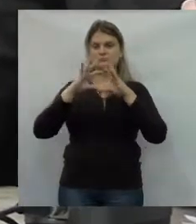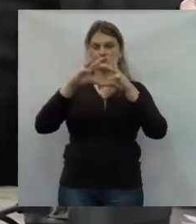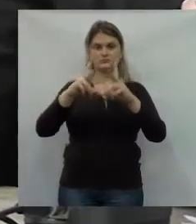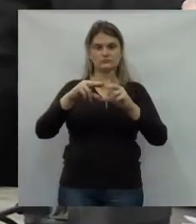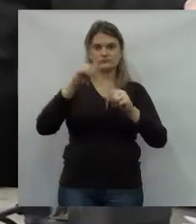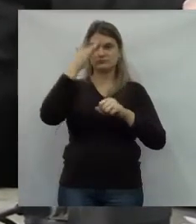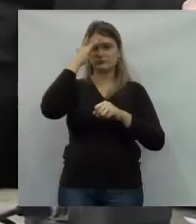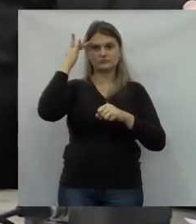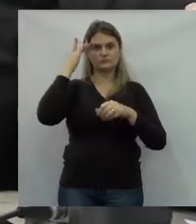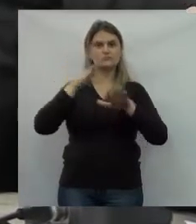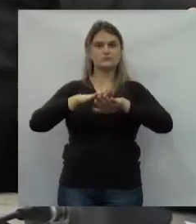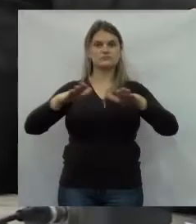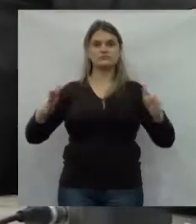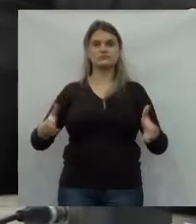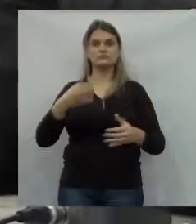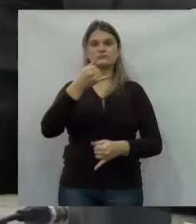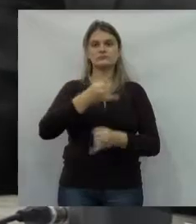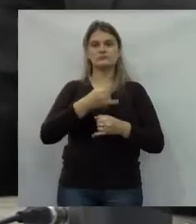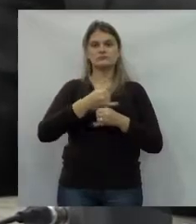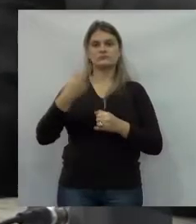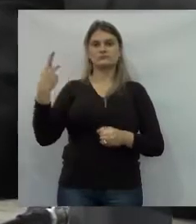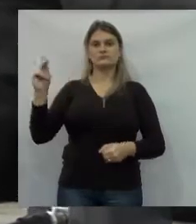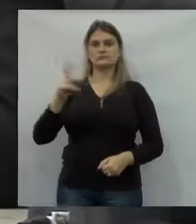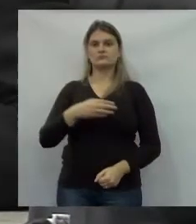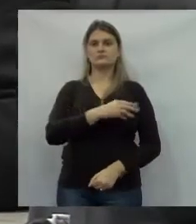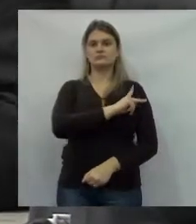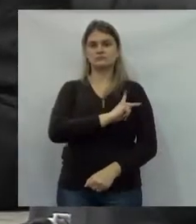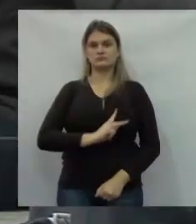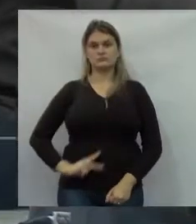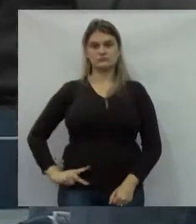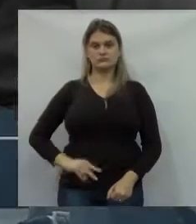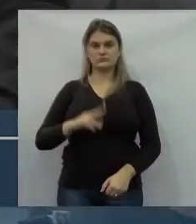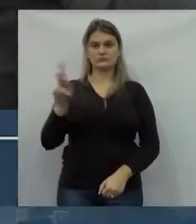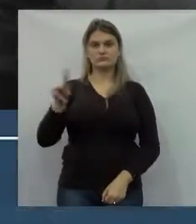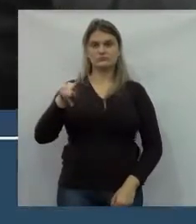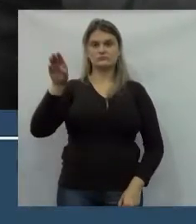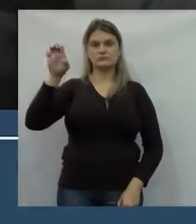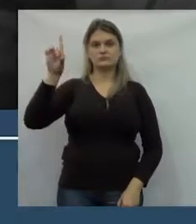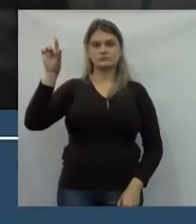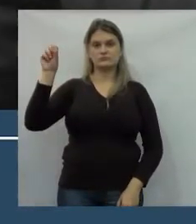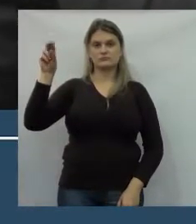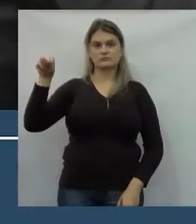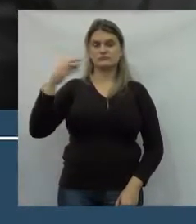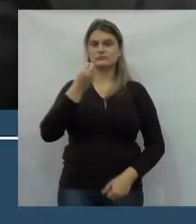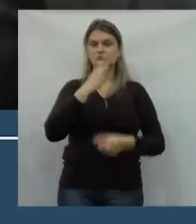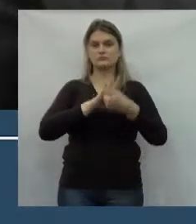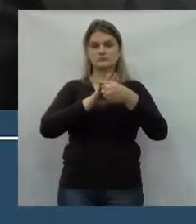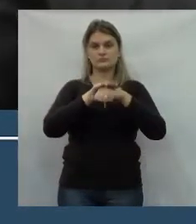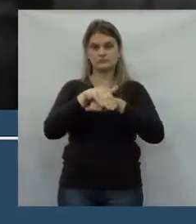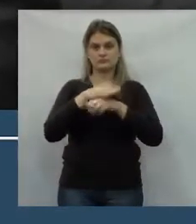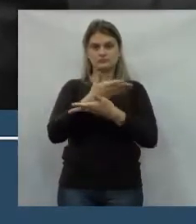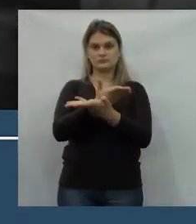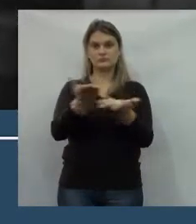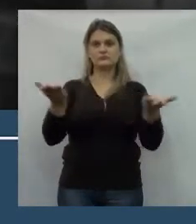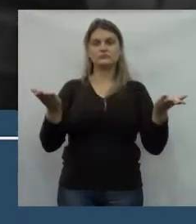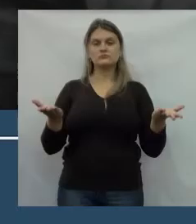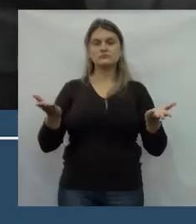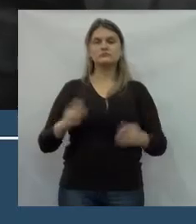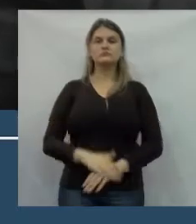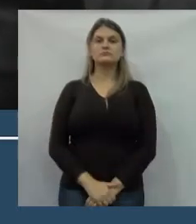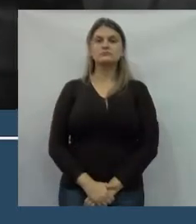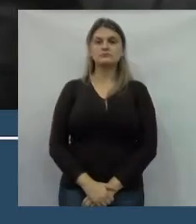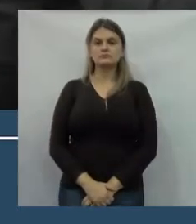membros da mesa diretora, senhor presidente, professor Edson Ares da Silva, boa noite a todos.